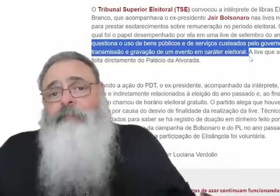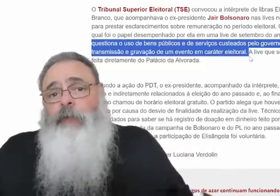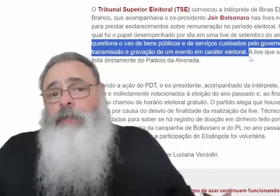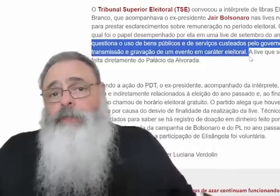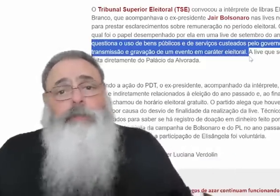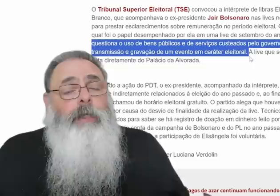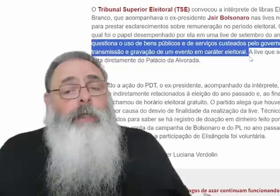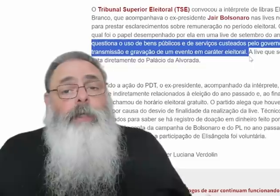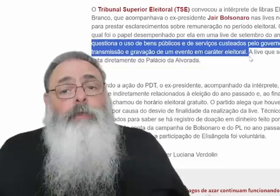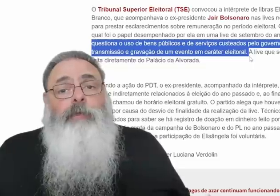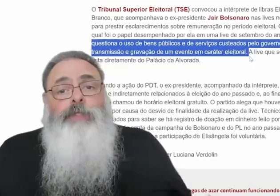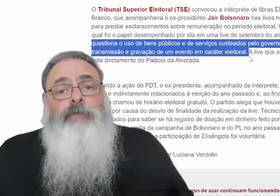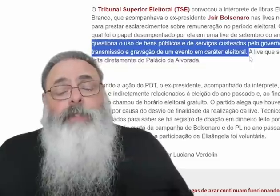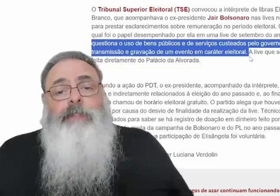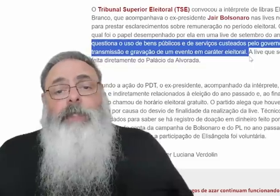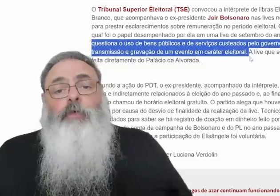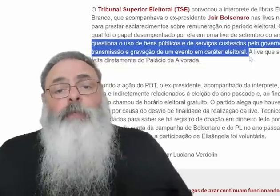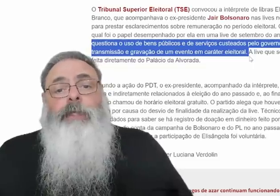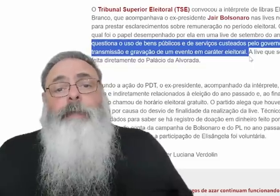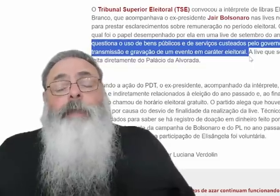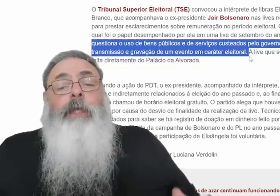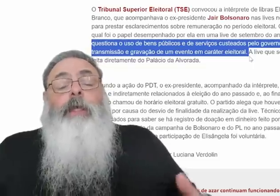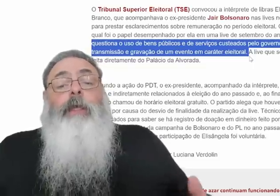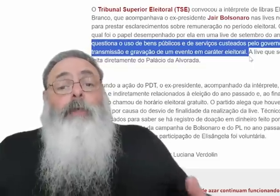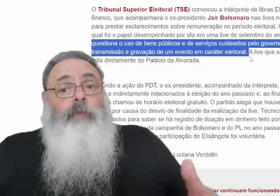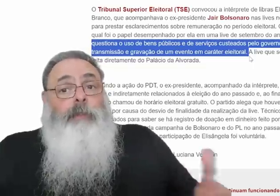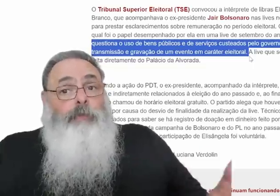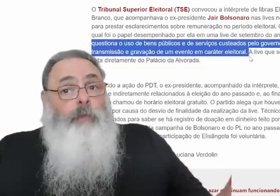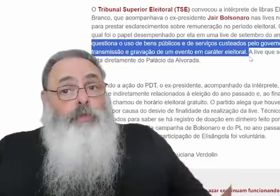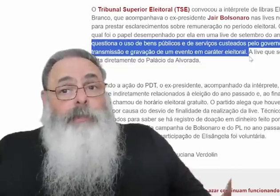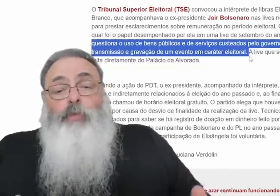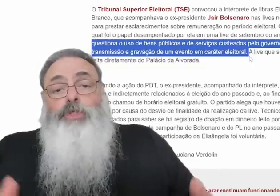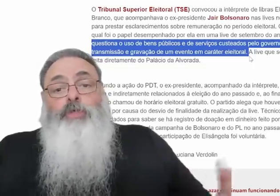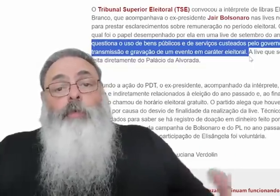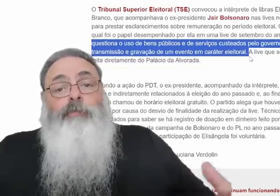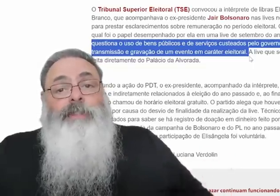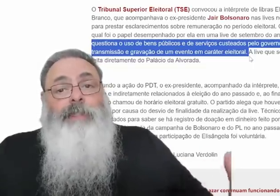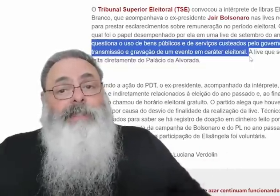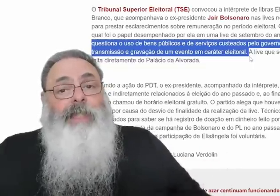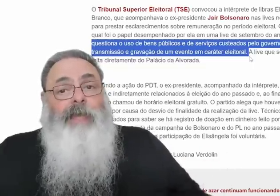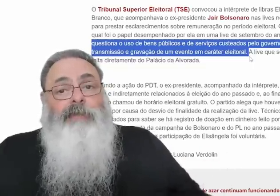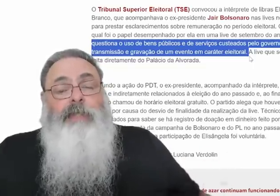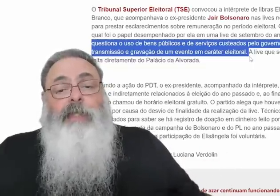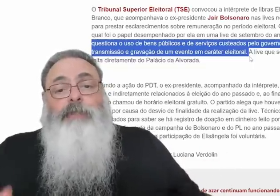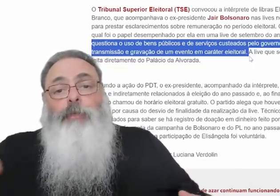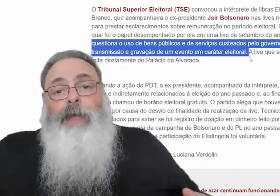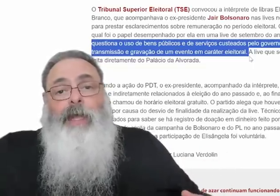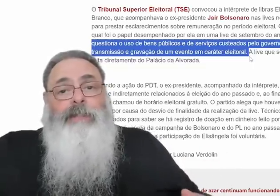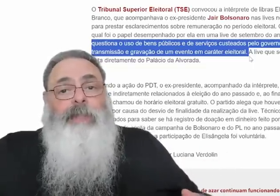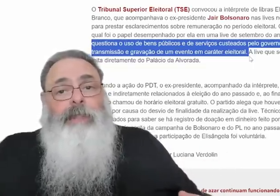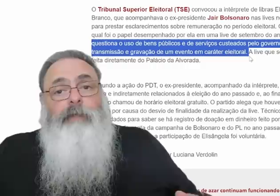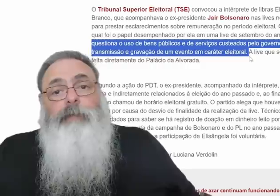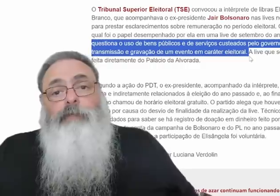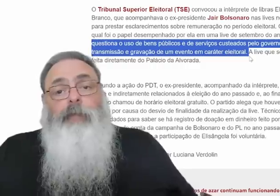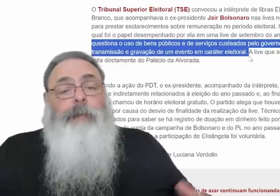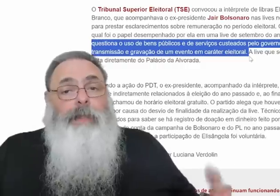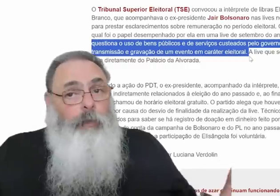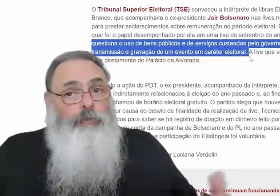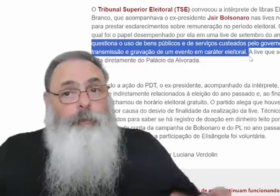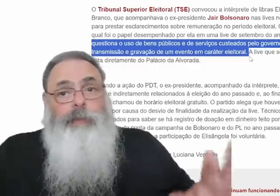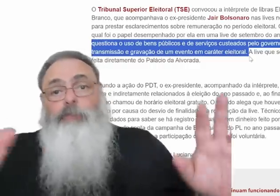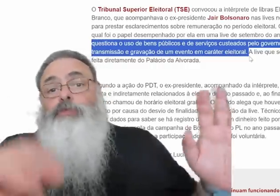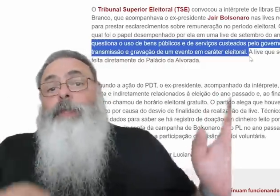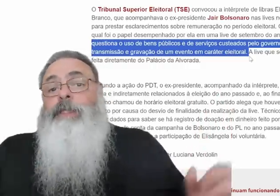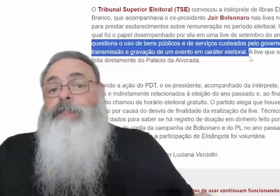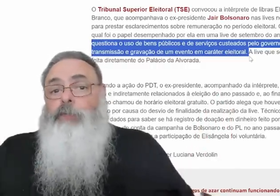elétrica. Mas fora isso, não faz diferença nenhuma, né? Enfim, tanto que Bolsonaro continuou fazendo as lives deles numa casa lá na Vila